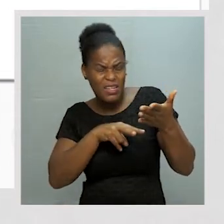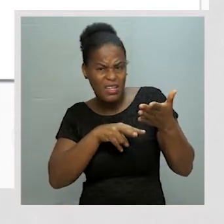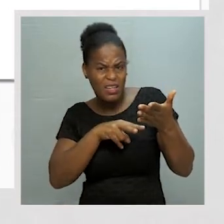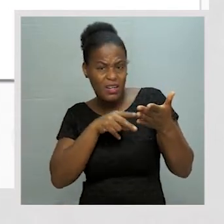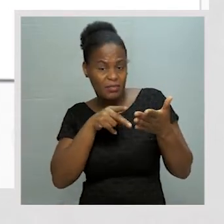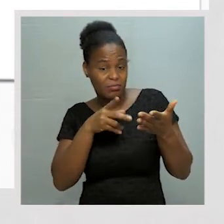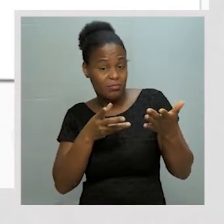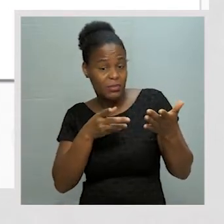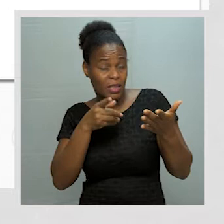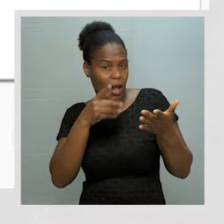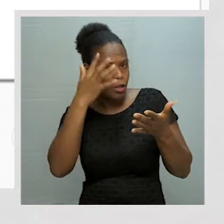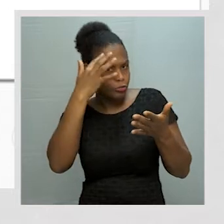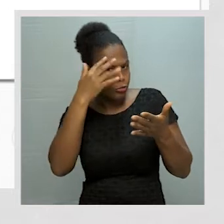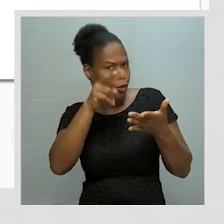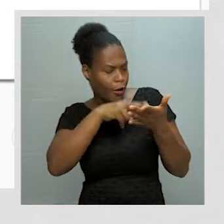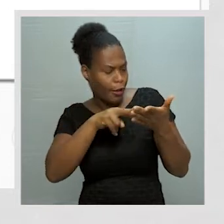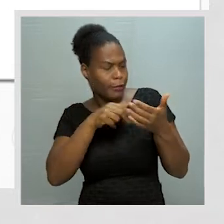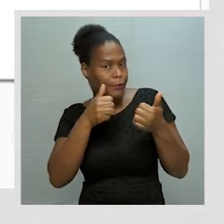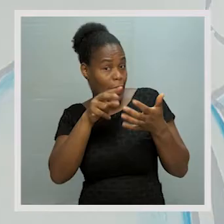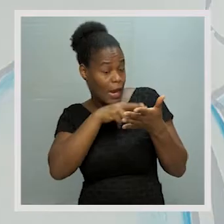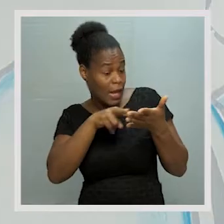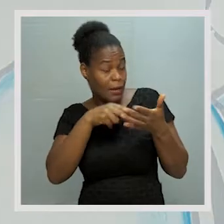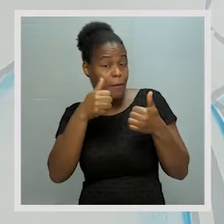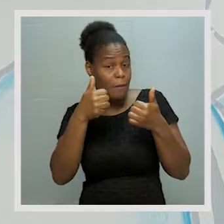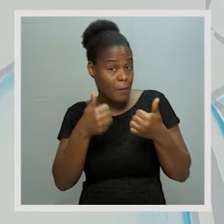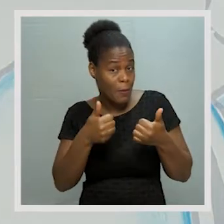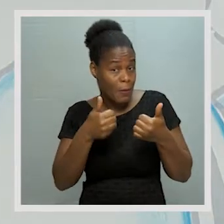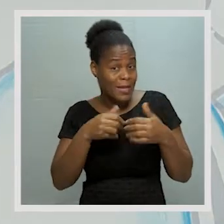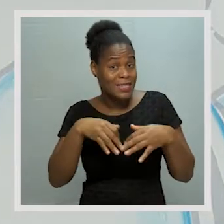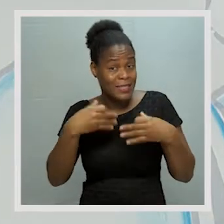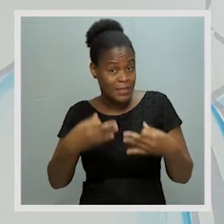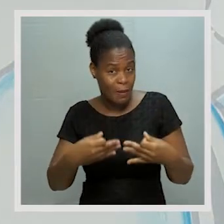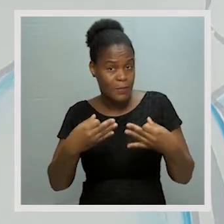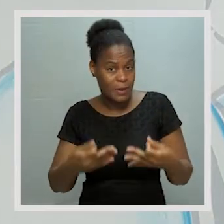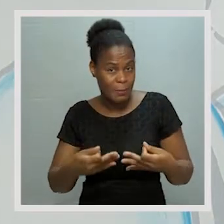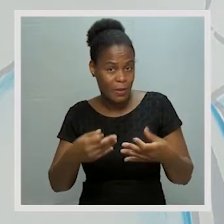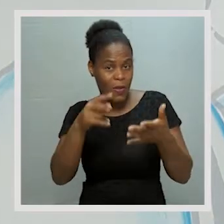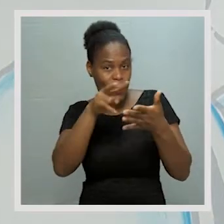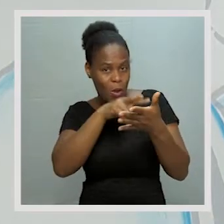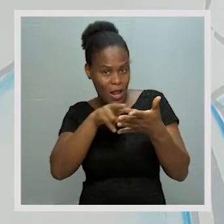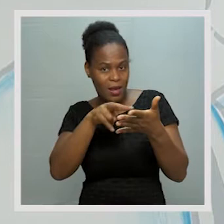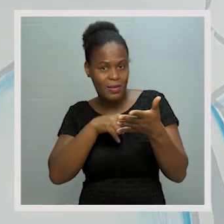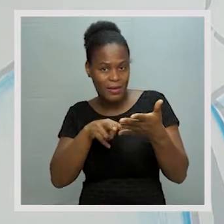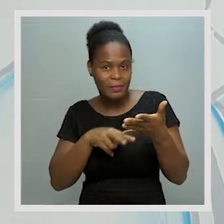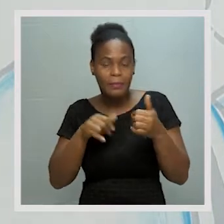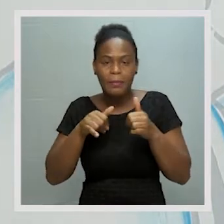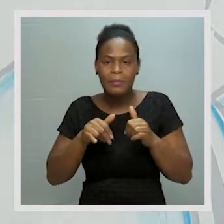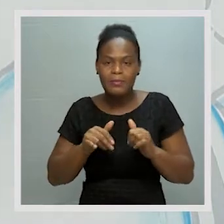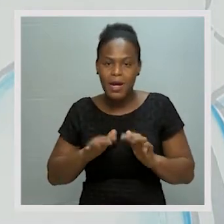E esta é uma boa atitude. Devemos sempre ler. Entenderam?